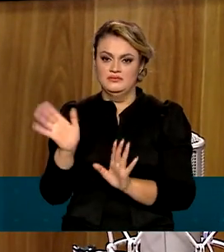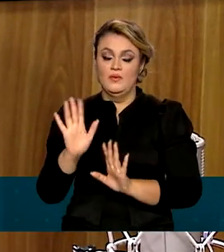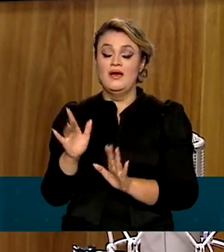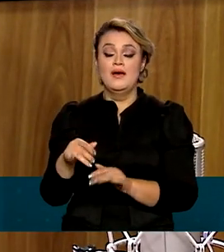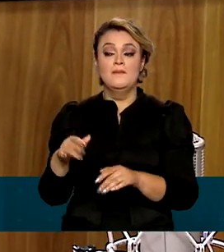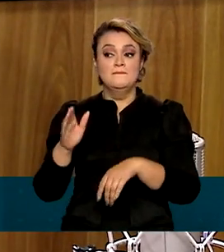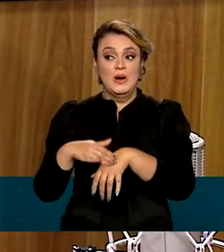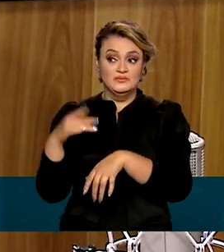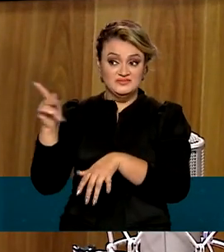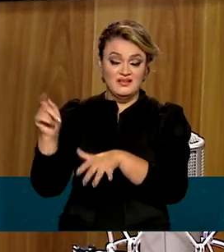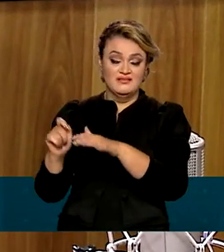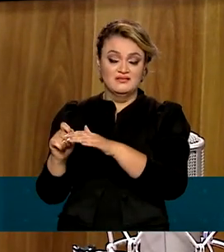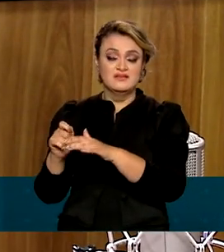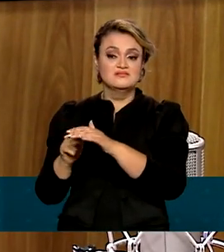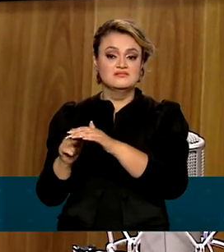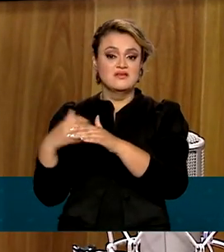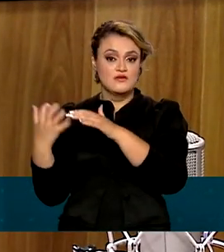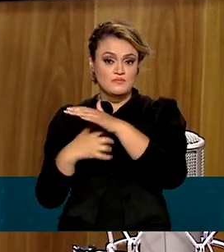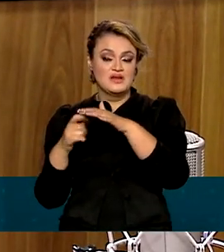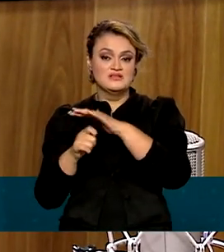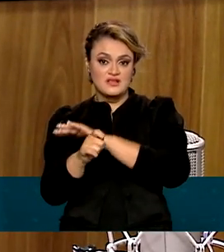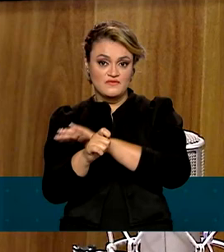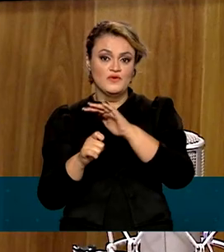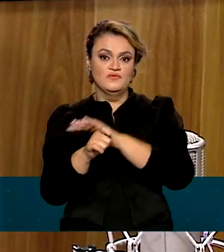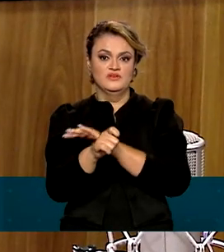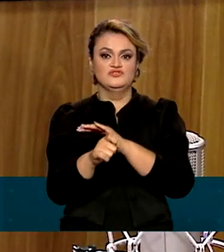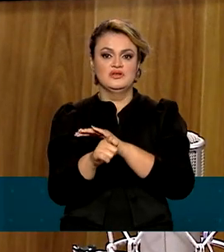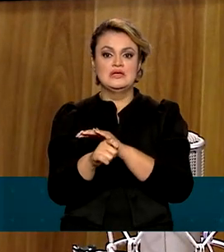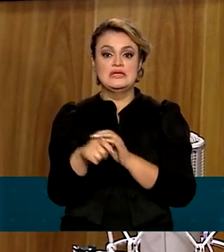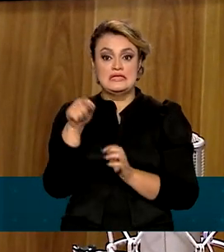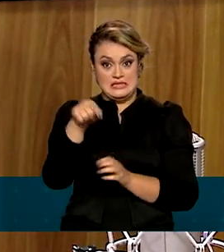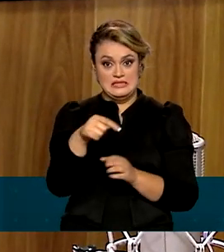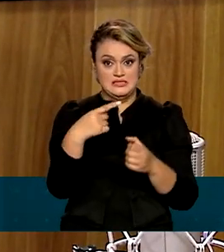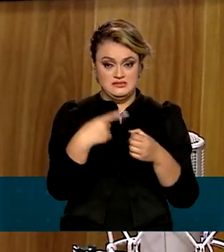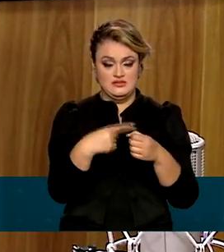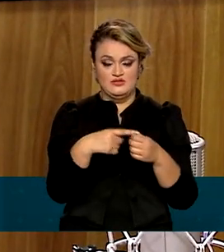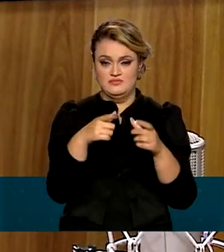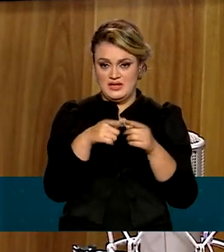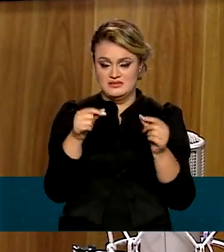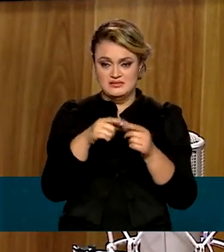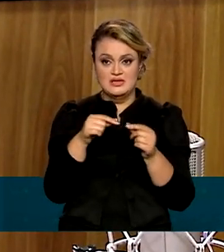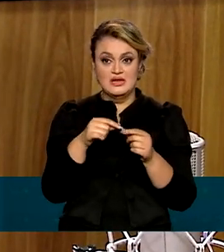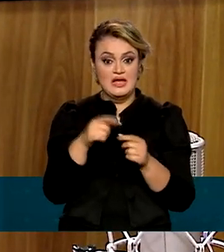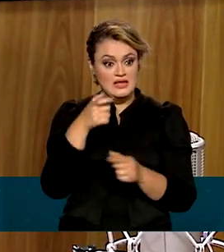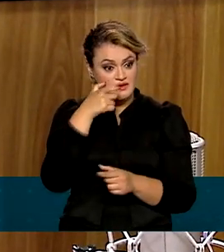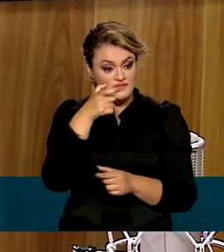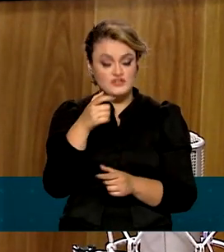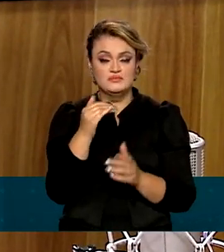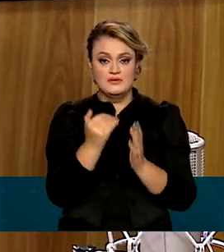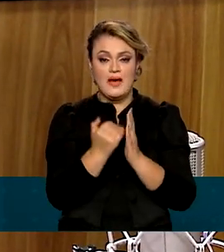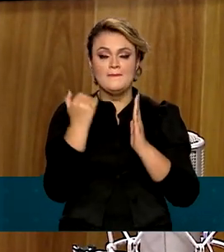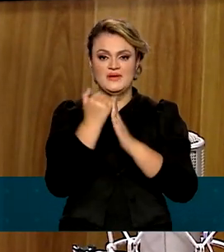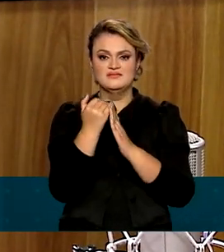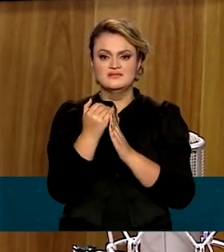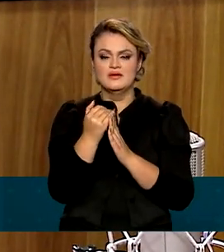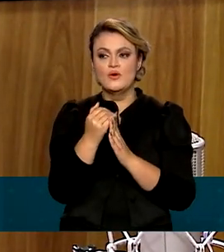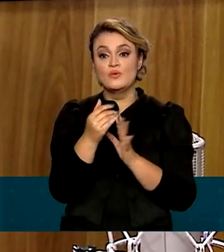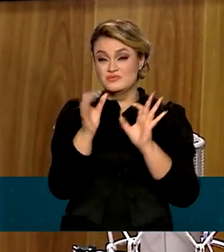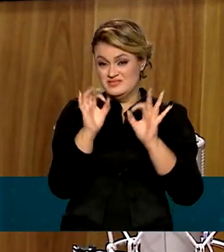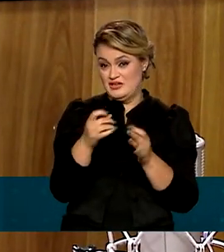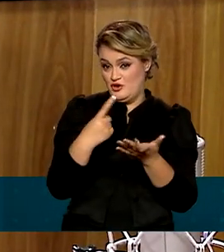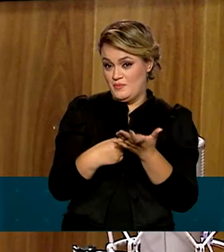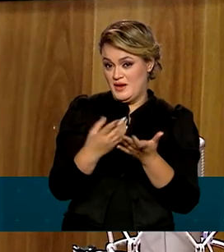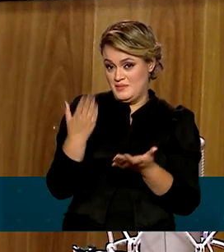investir e eles investiram até três vezes mais em Brasília. Então, hoje, Brasília era para ter em torno de 15% de